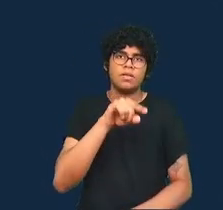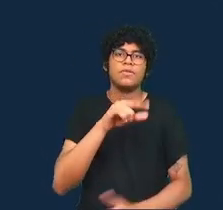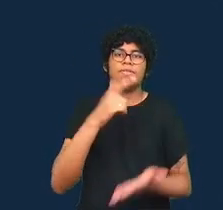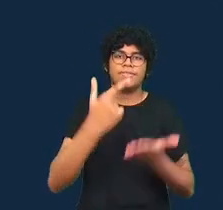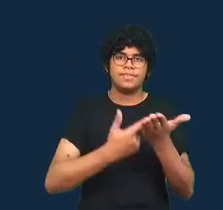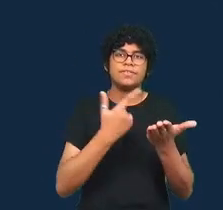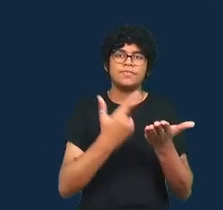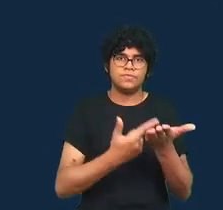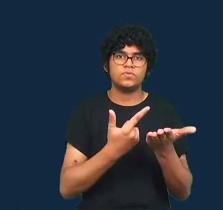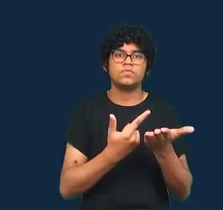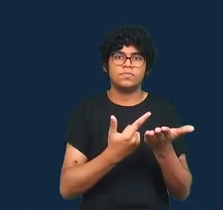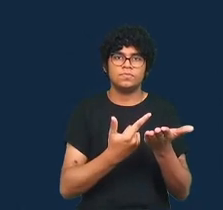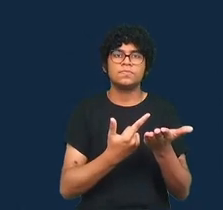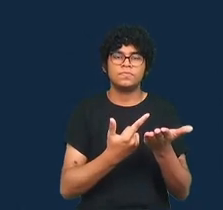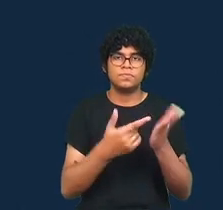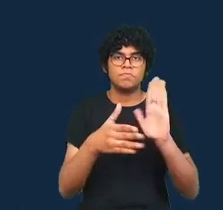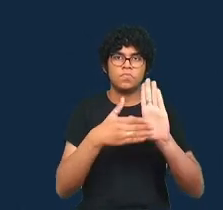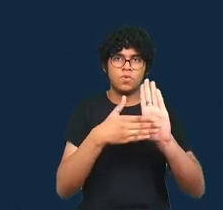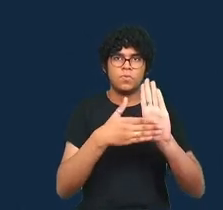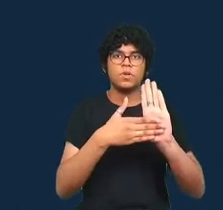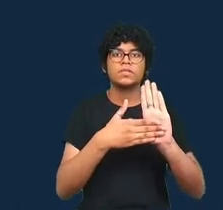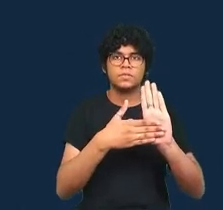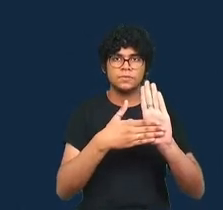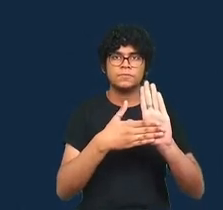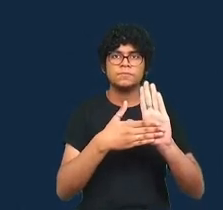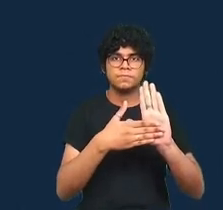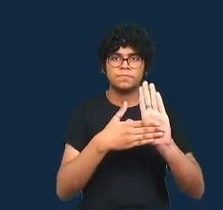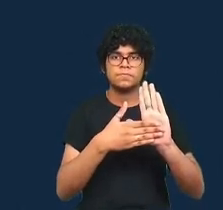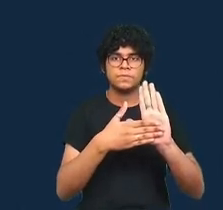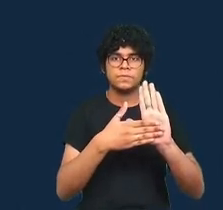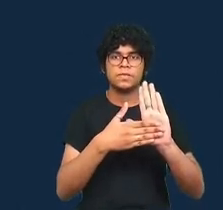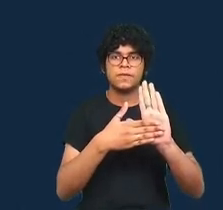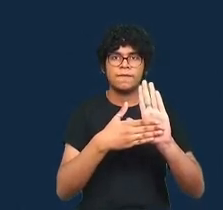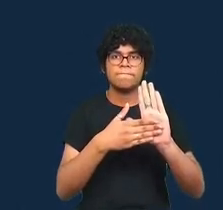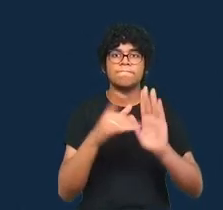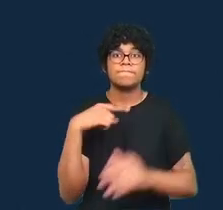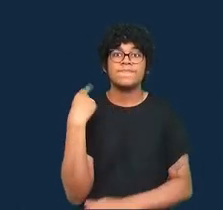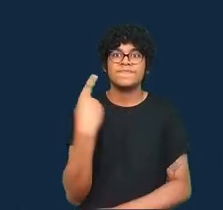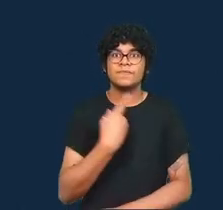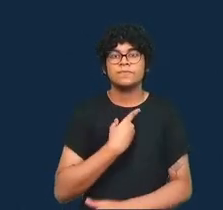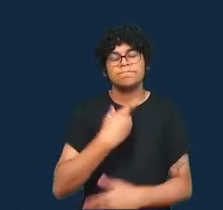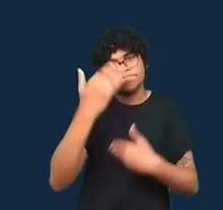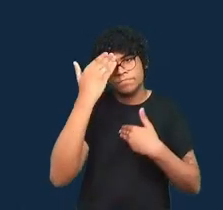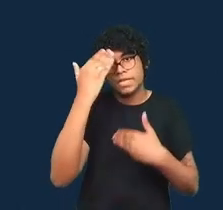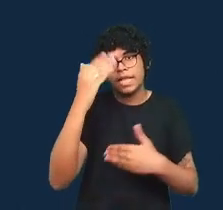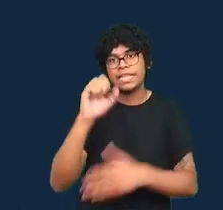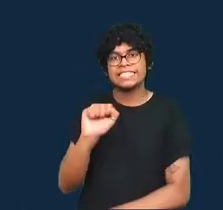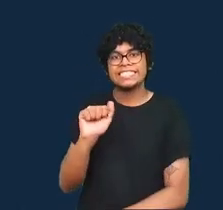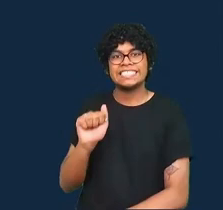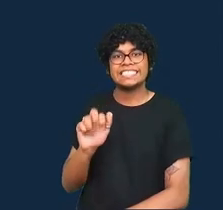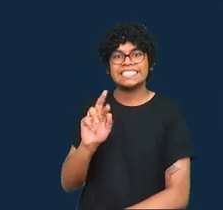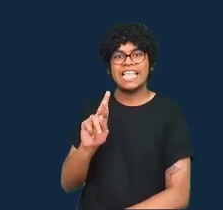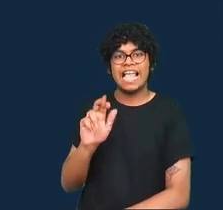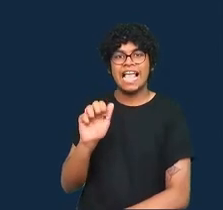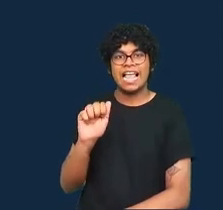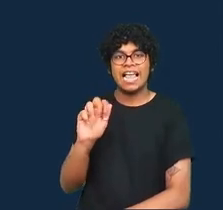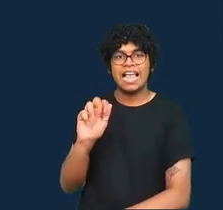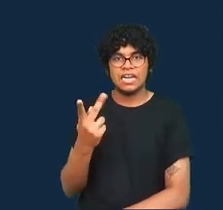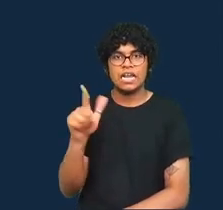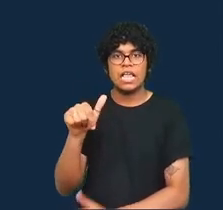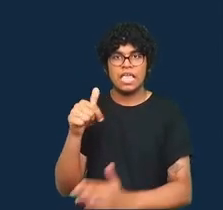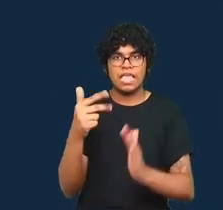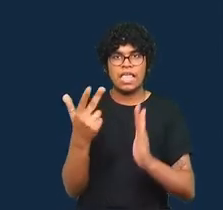sugerir. E nós somos muito gratos a essa artista, Sarah T, e o museu onde